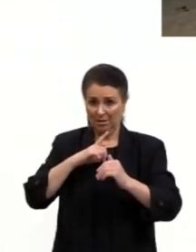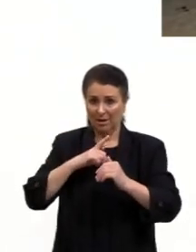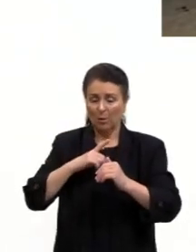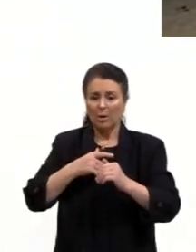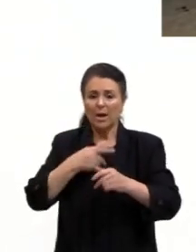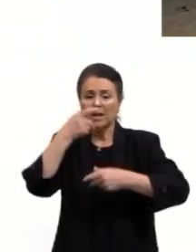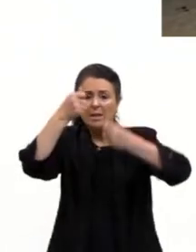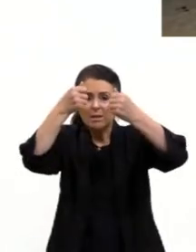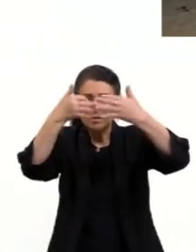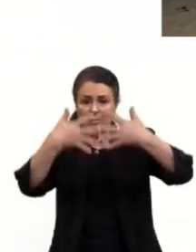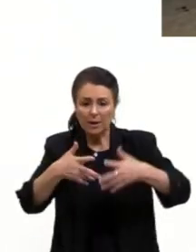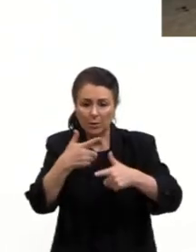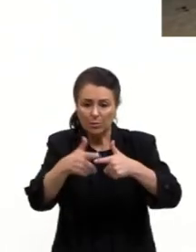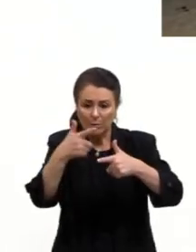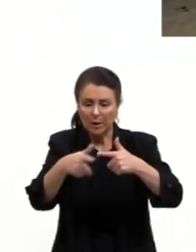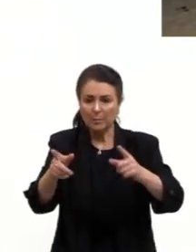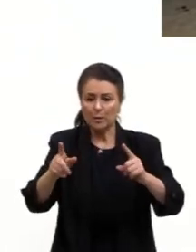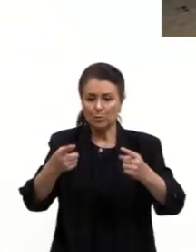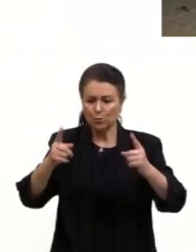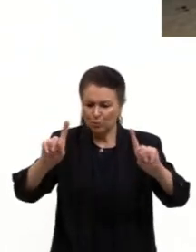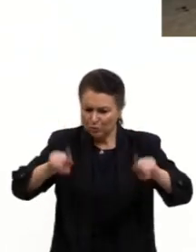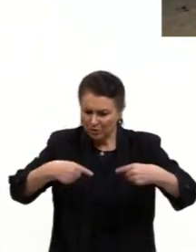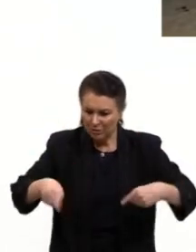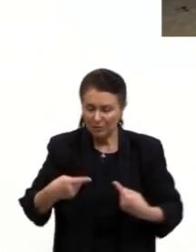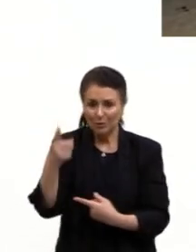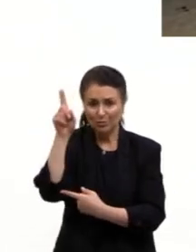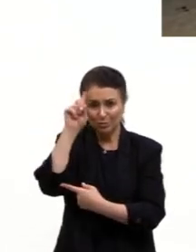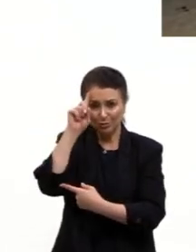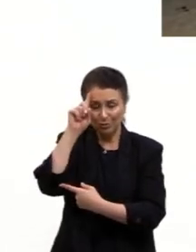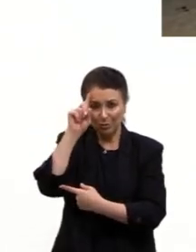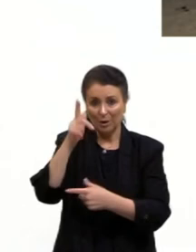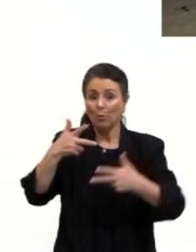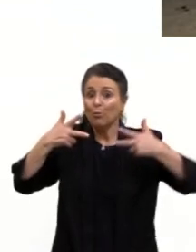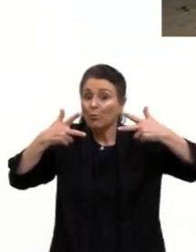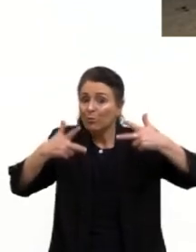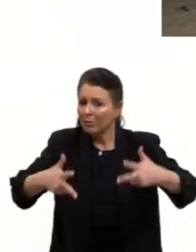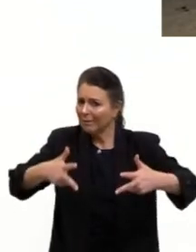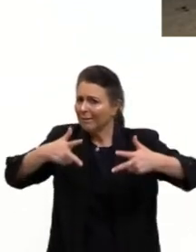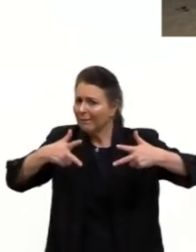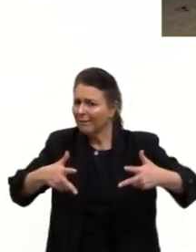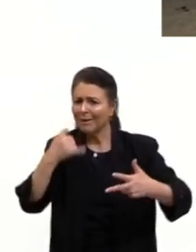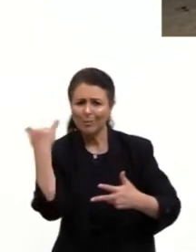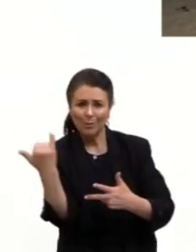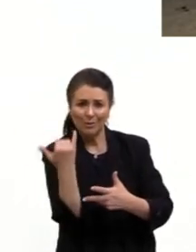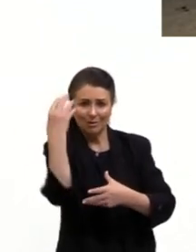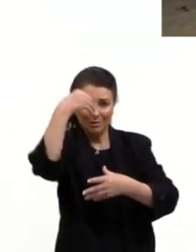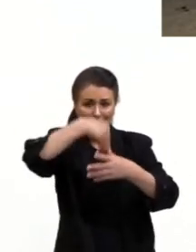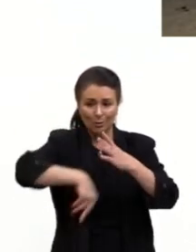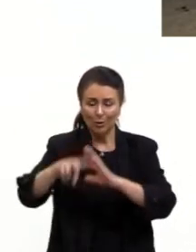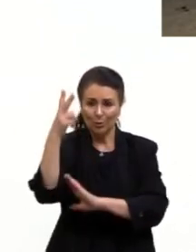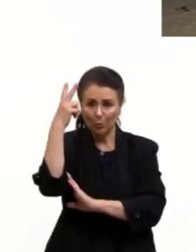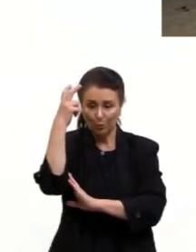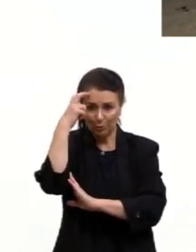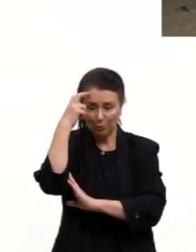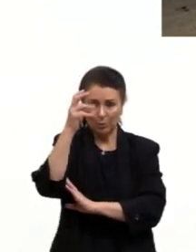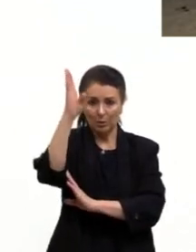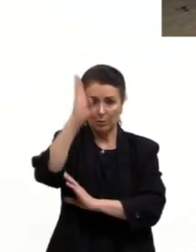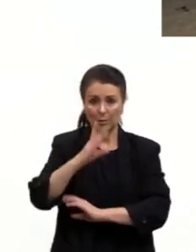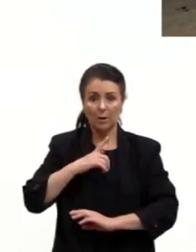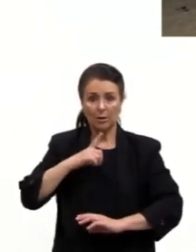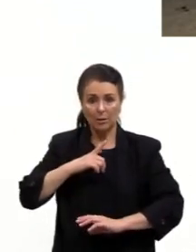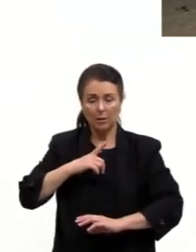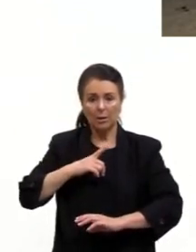problemas, os seus desafios cotidianos. Então, o funk é uma parte muito importante da cultura brasileira e que também tem o funk de